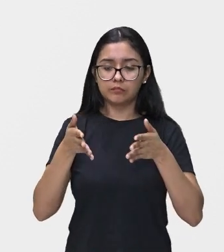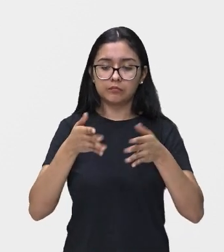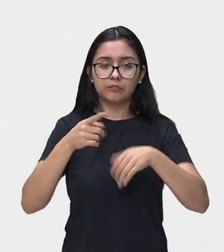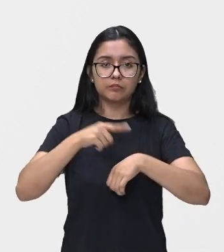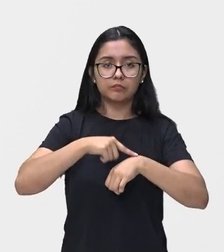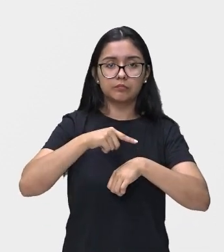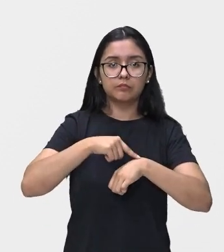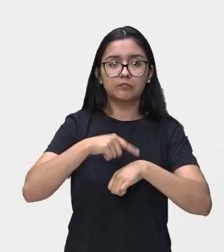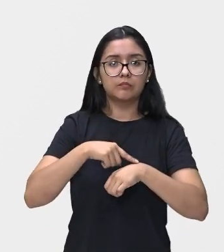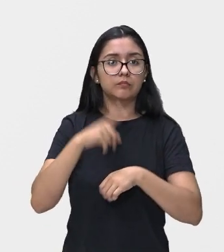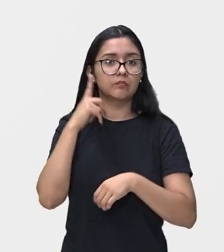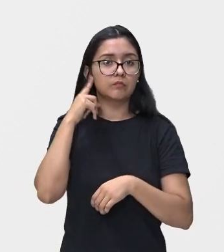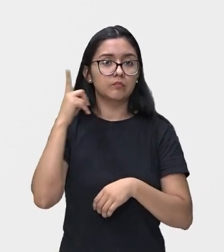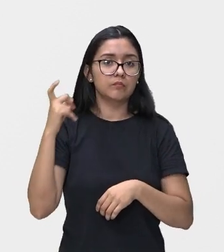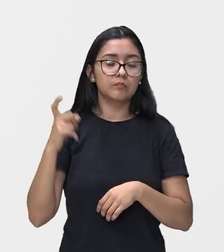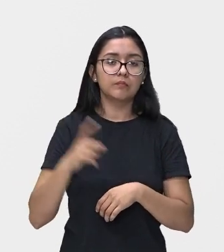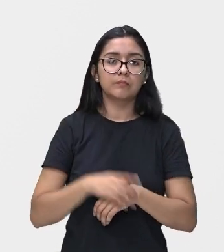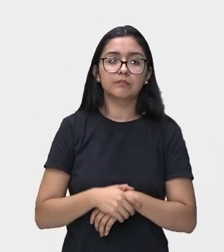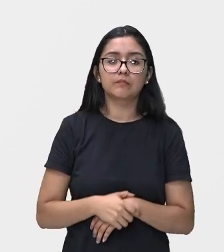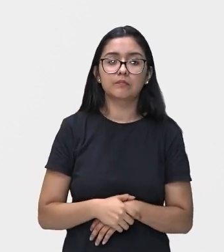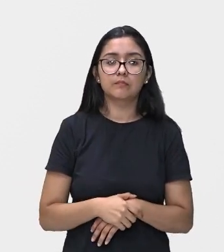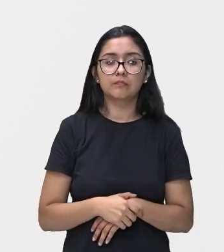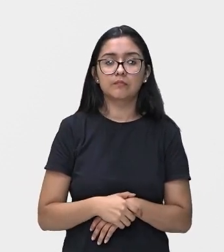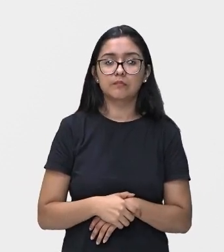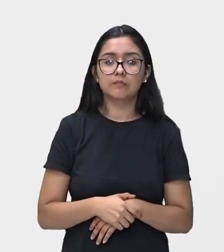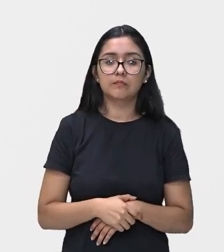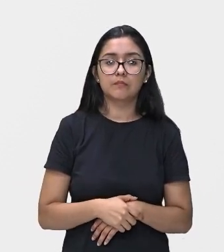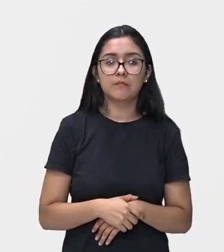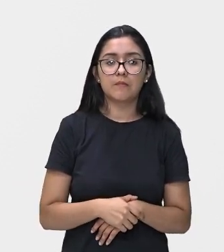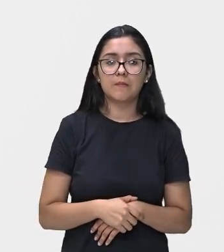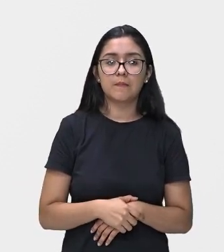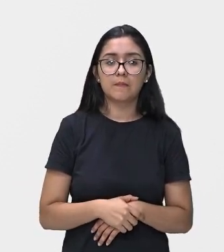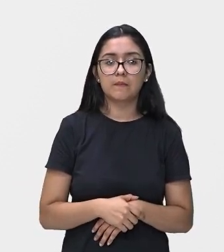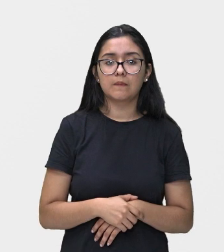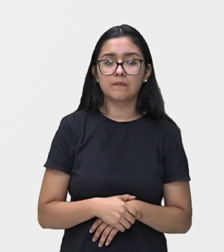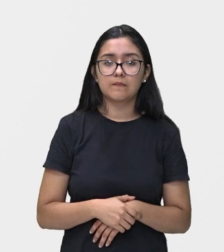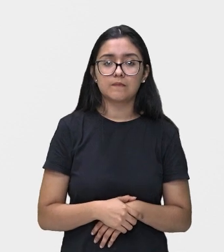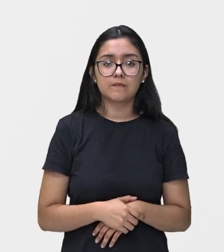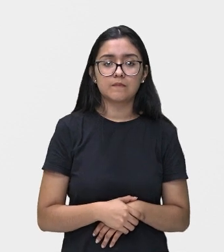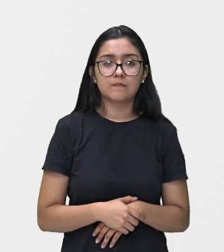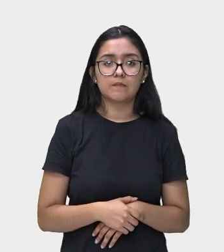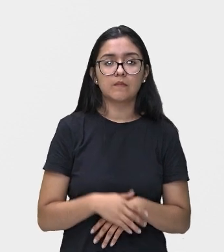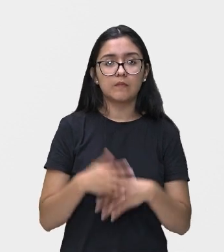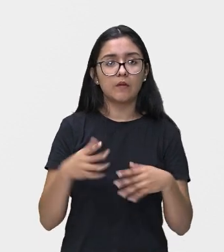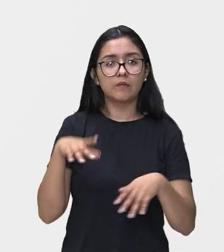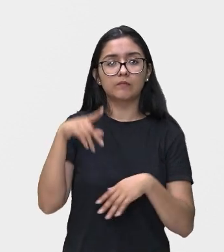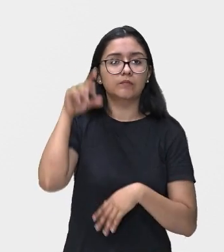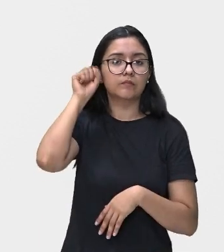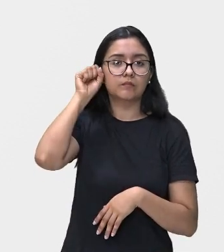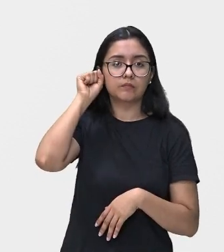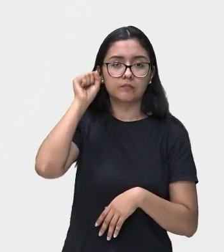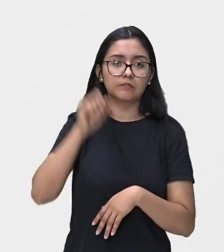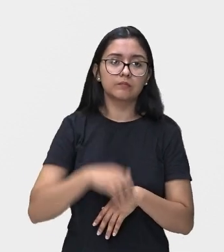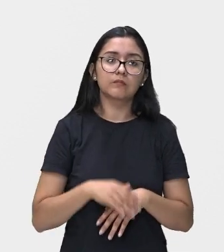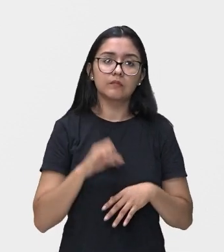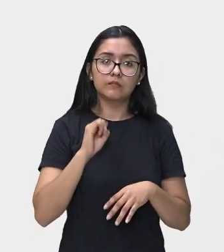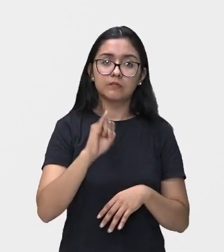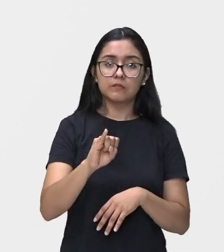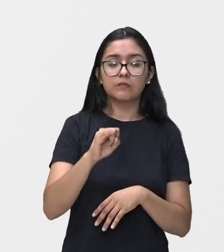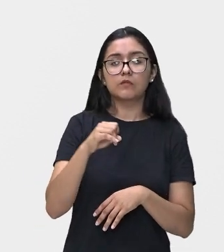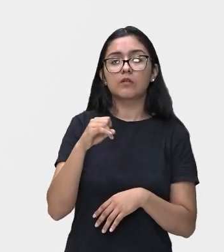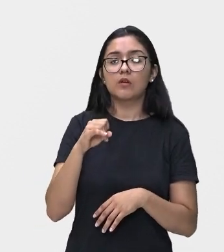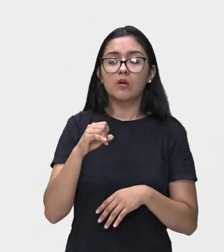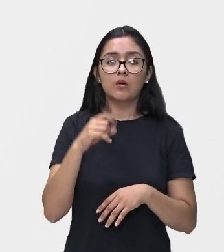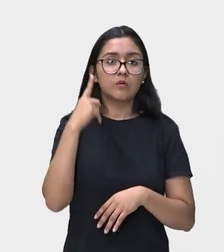a duração? É o tempo que o som permanece em nossos ouvidos. Isto é, se o som é curto ou